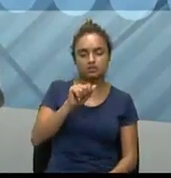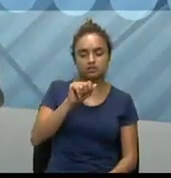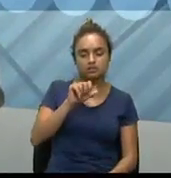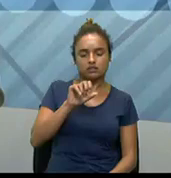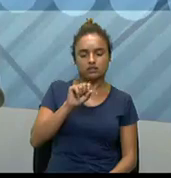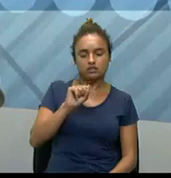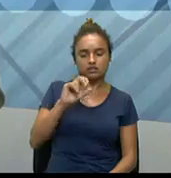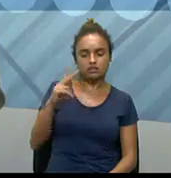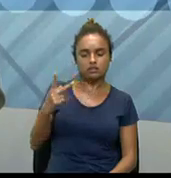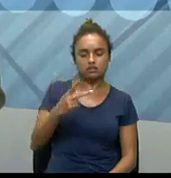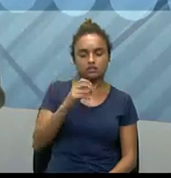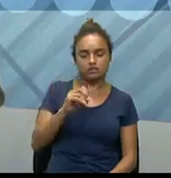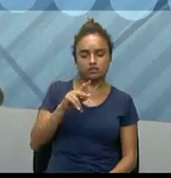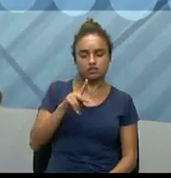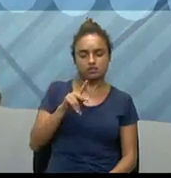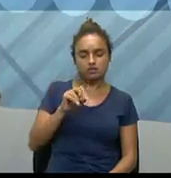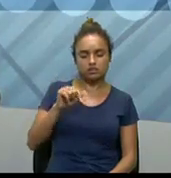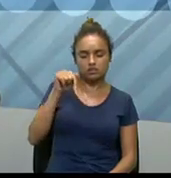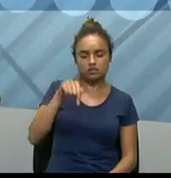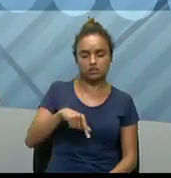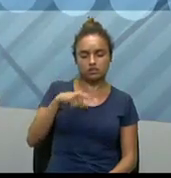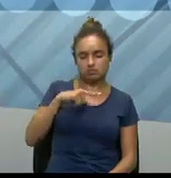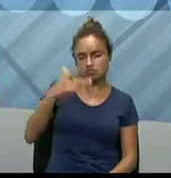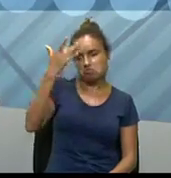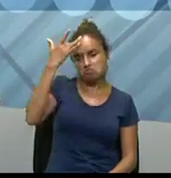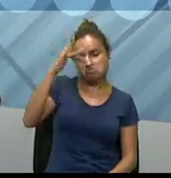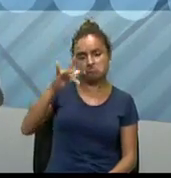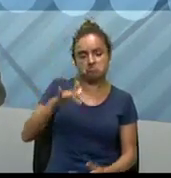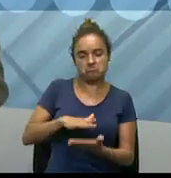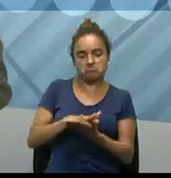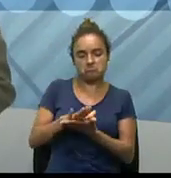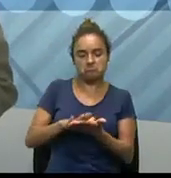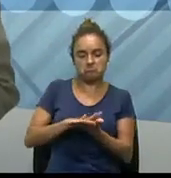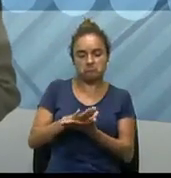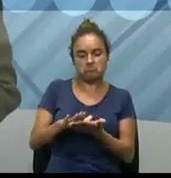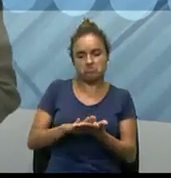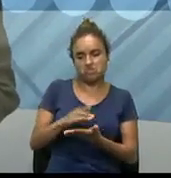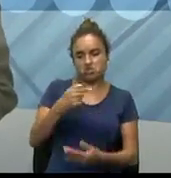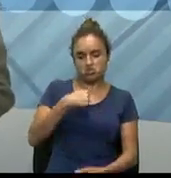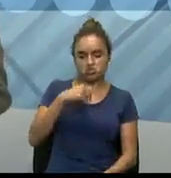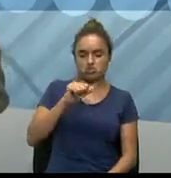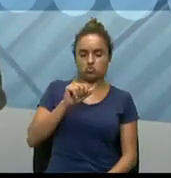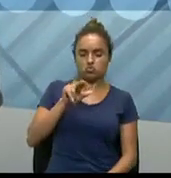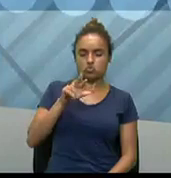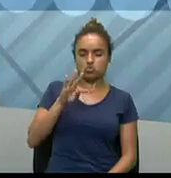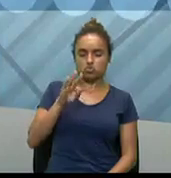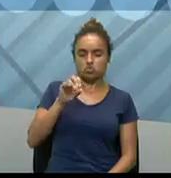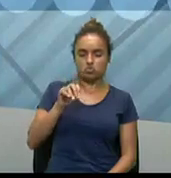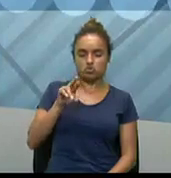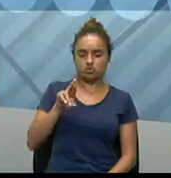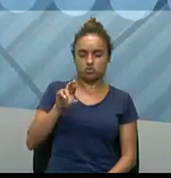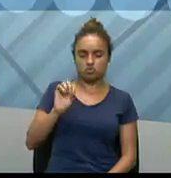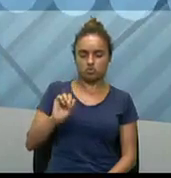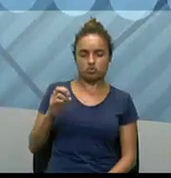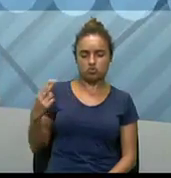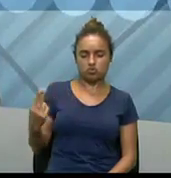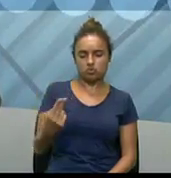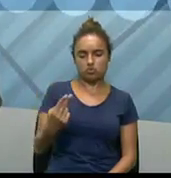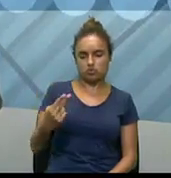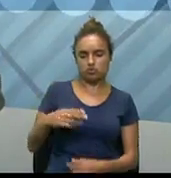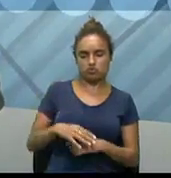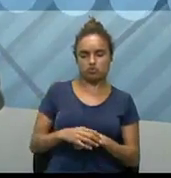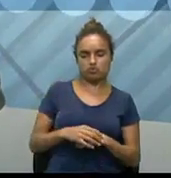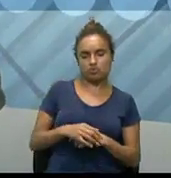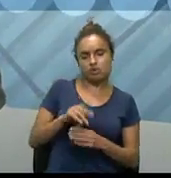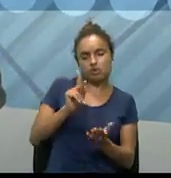assim, gente, eu não sei de nada, não sou eu o autor ou o criador das Bitcoins.